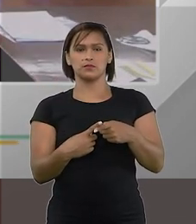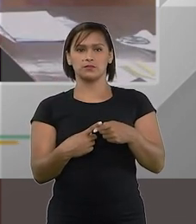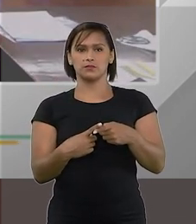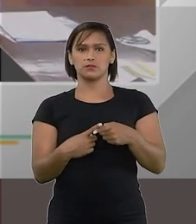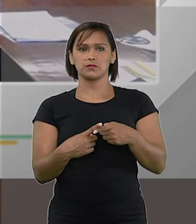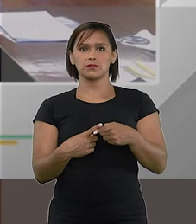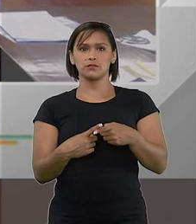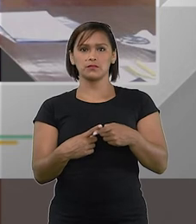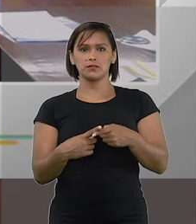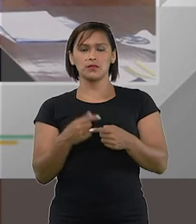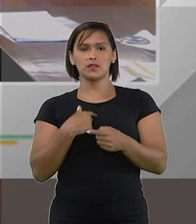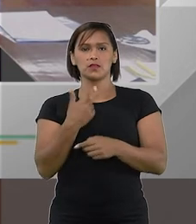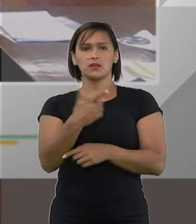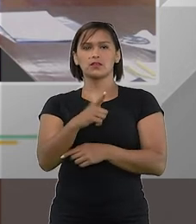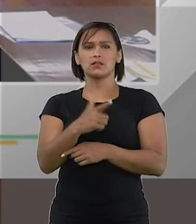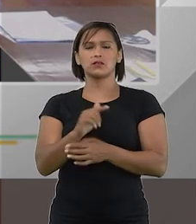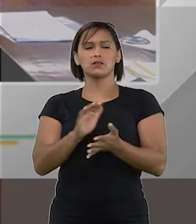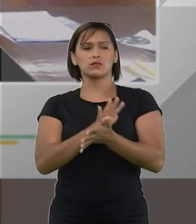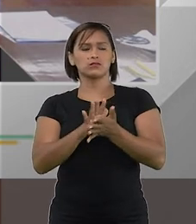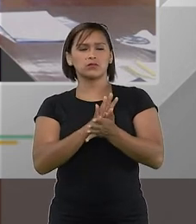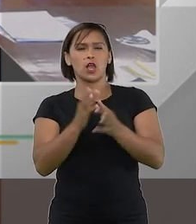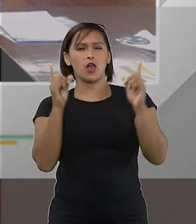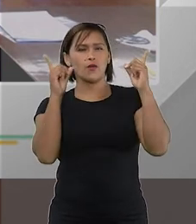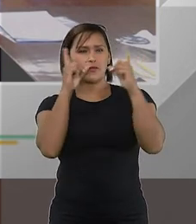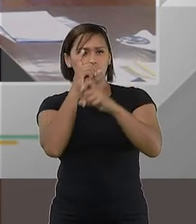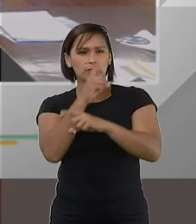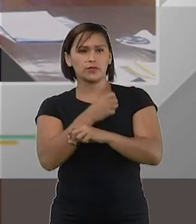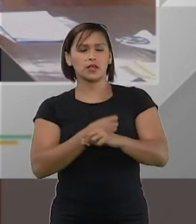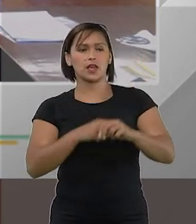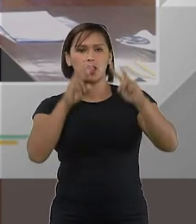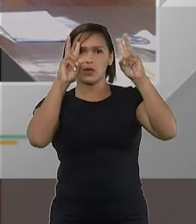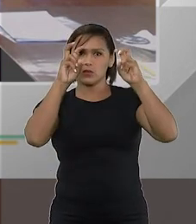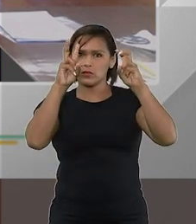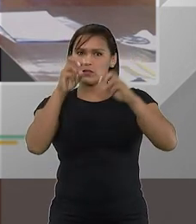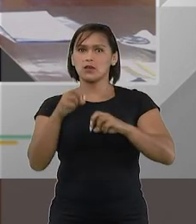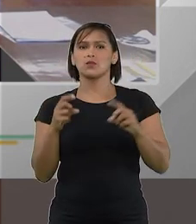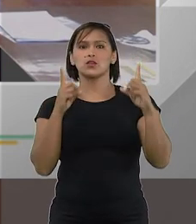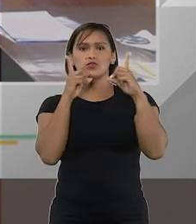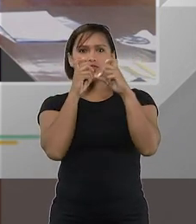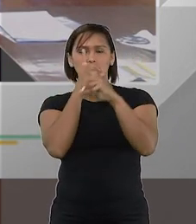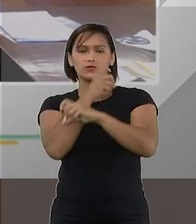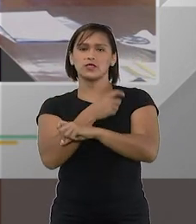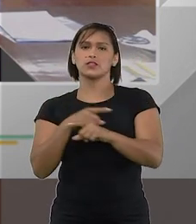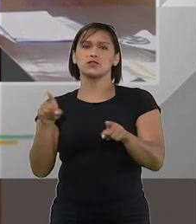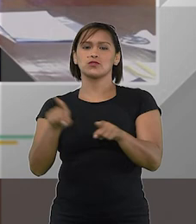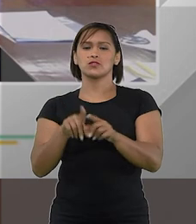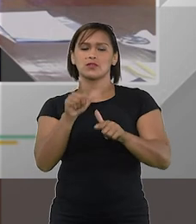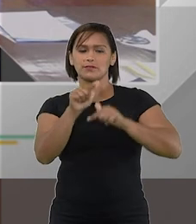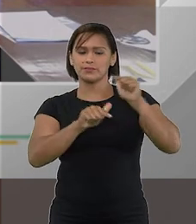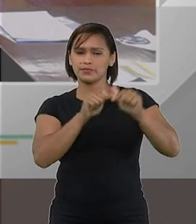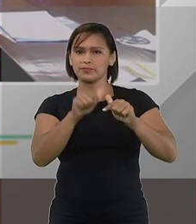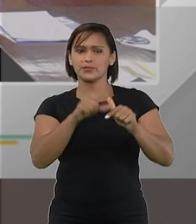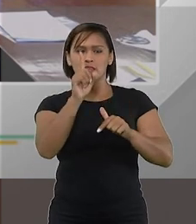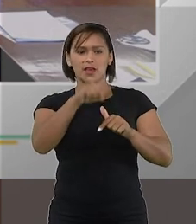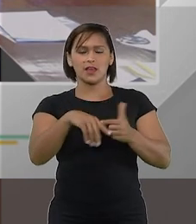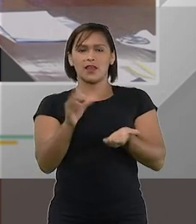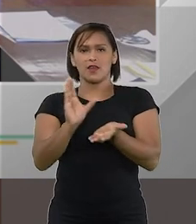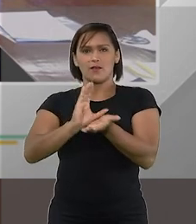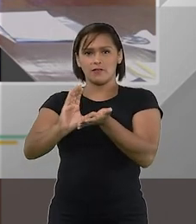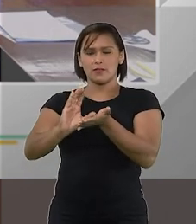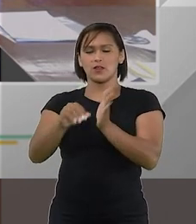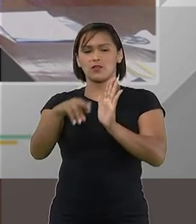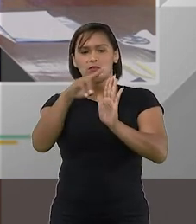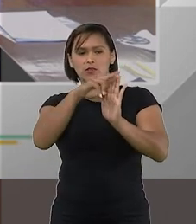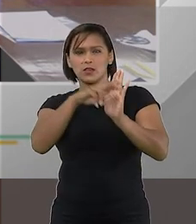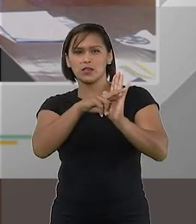isso num tema dificílimo de ser tratado só mesmo no judiciário essa verba